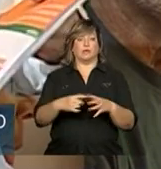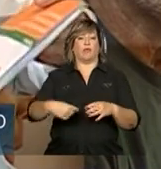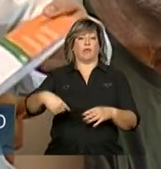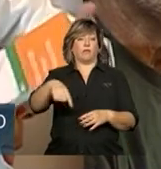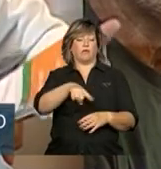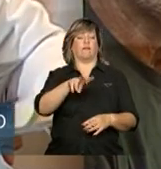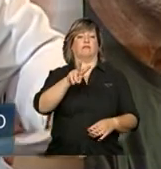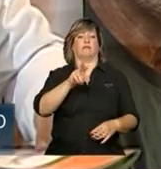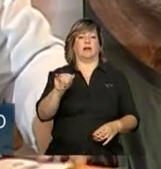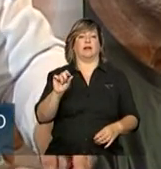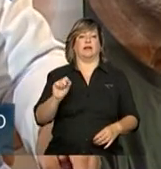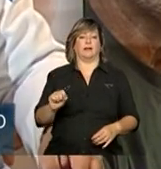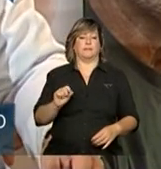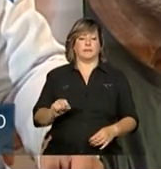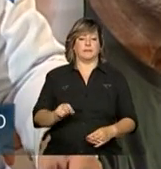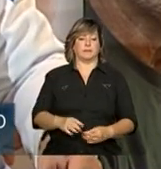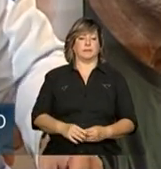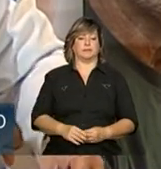serão